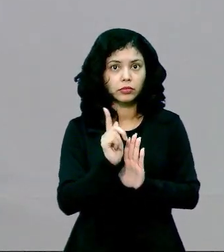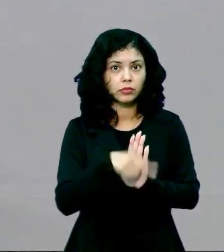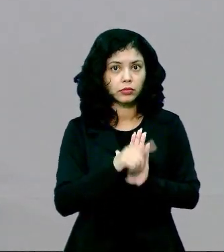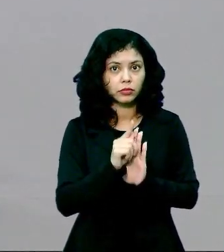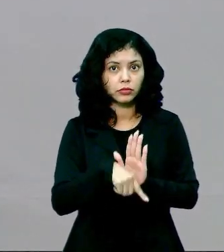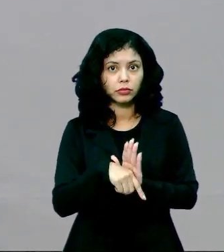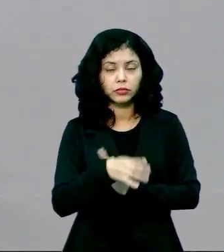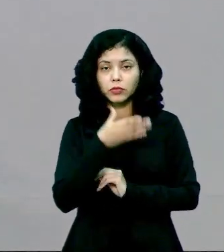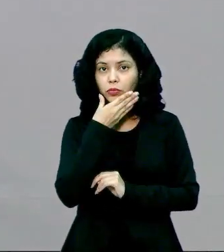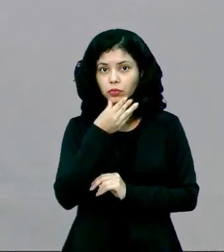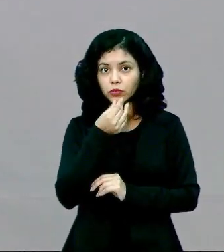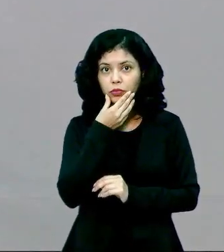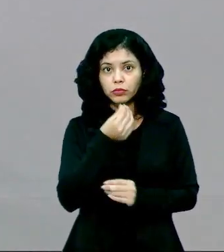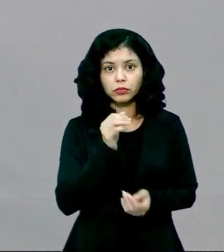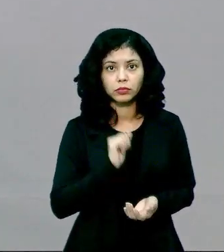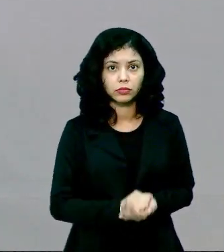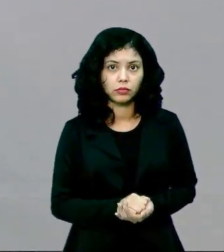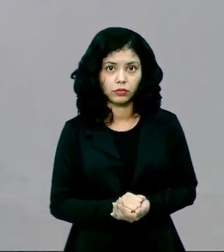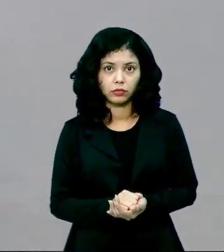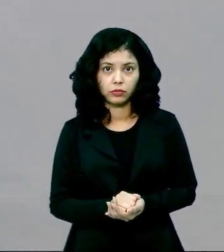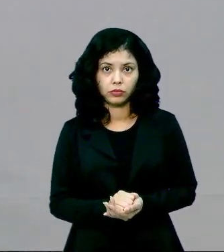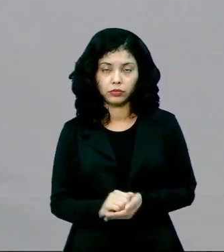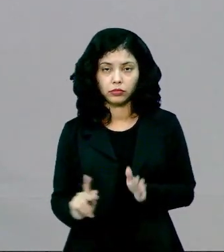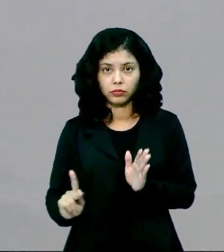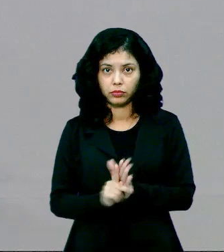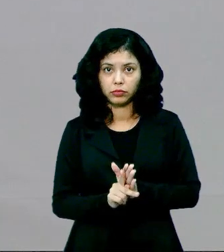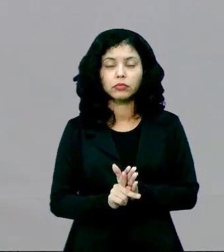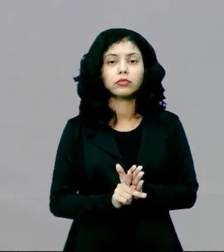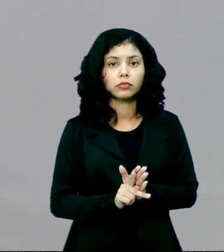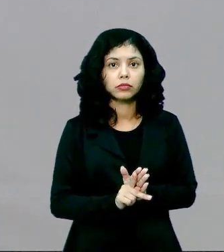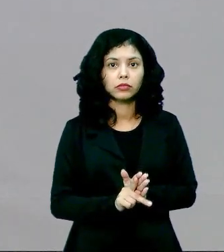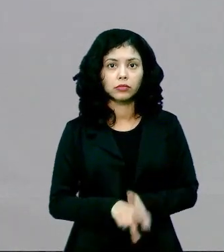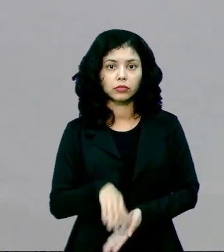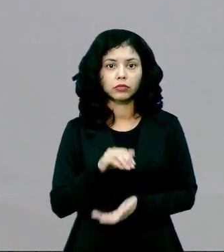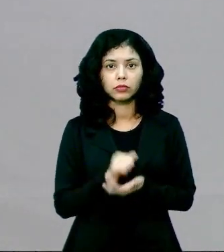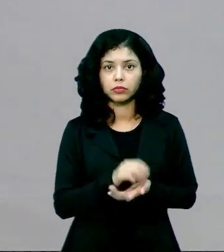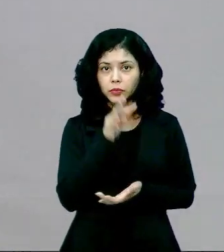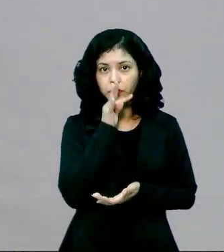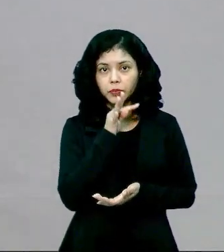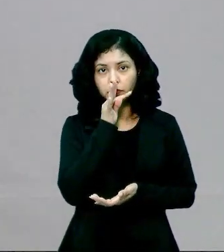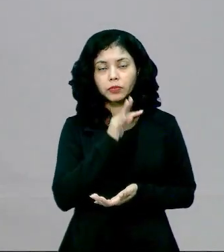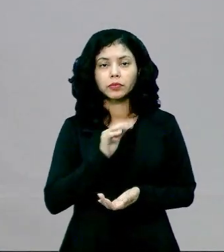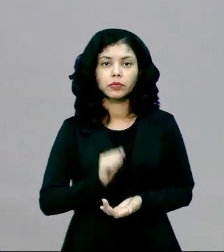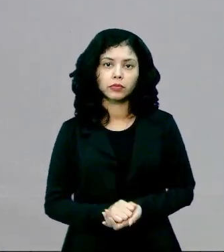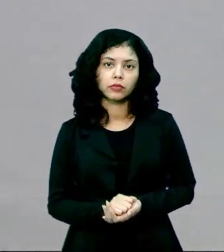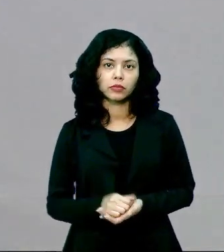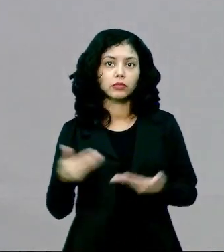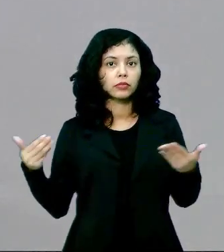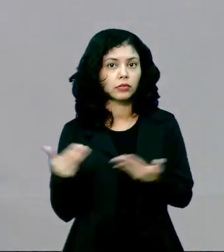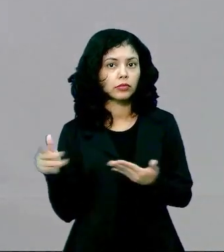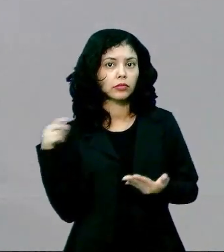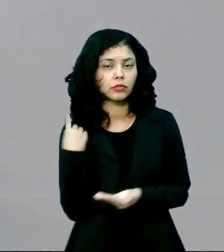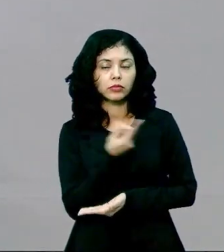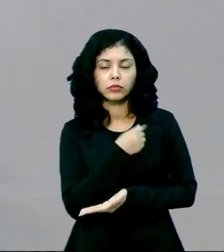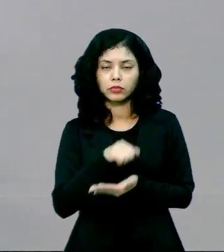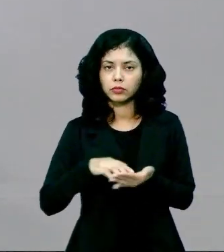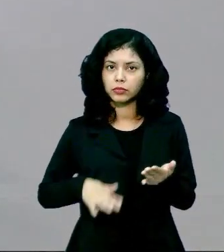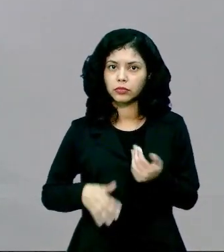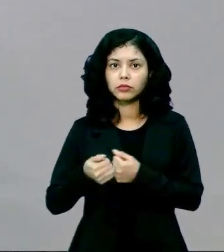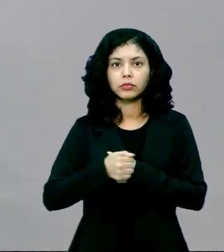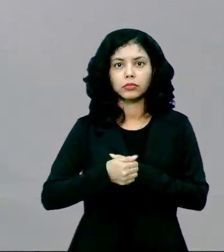gênero masculino em detrimento justamente do gênero feminino. Agora nós vamos